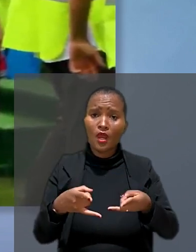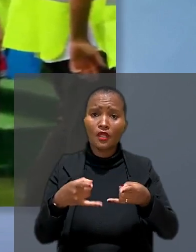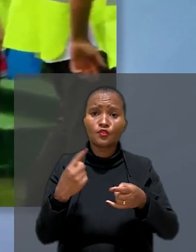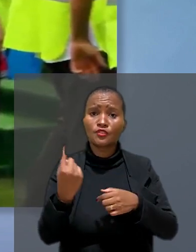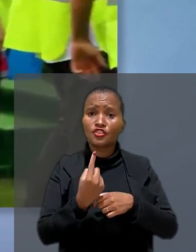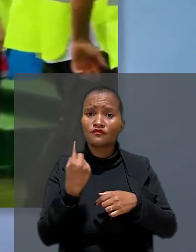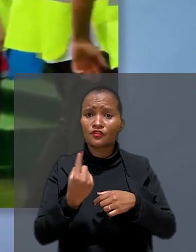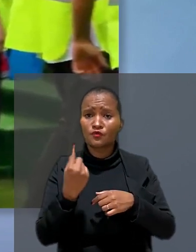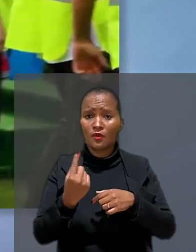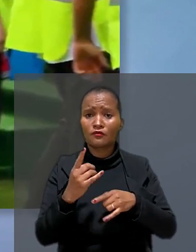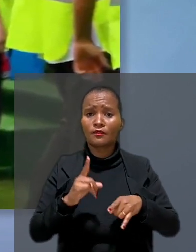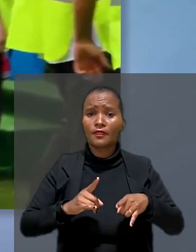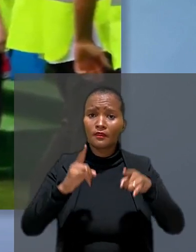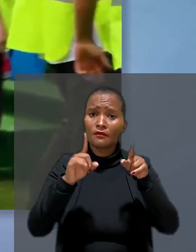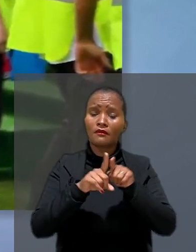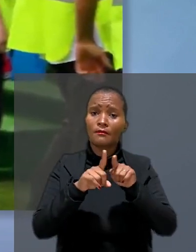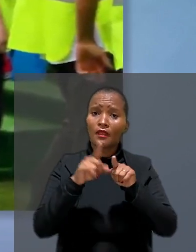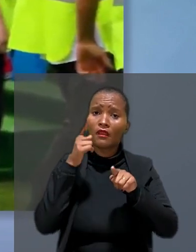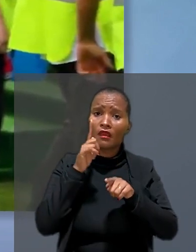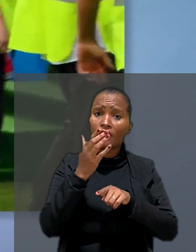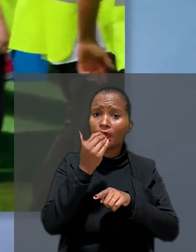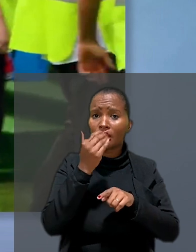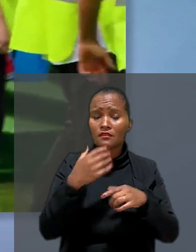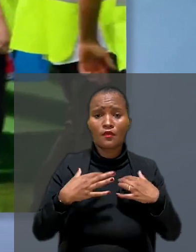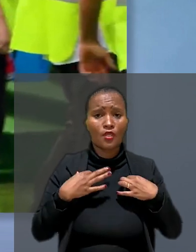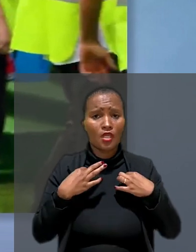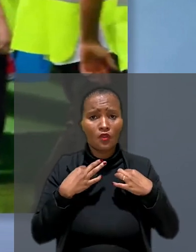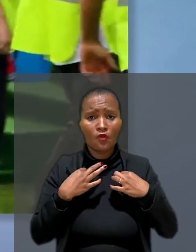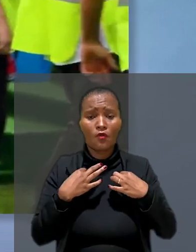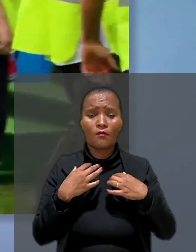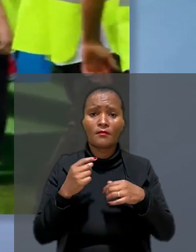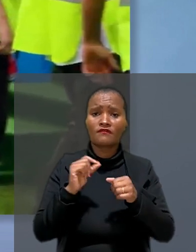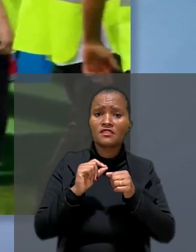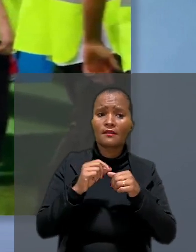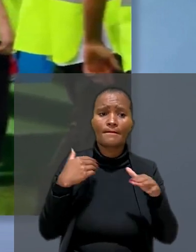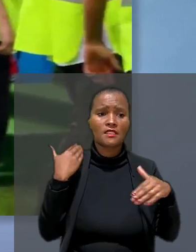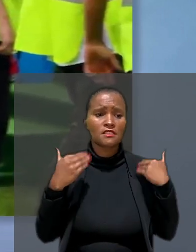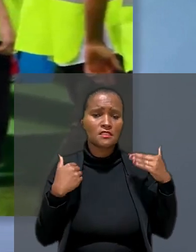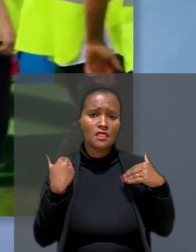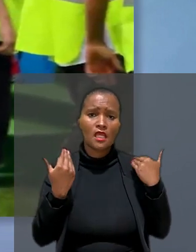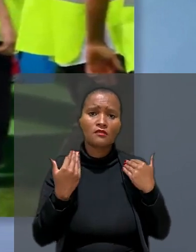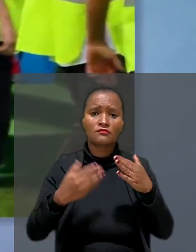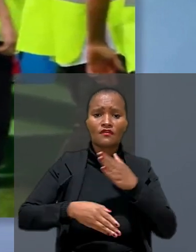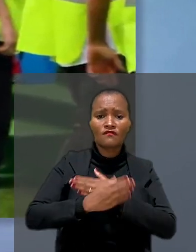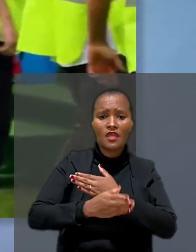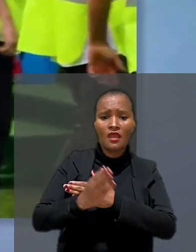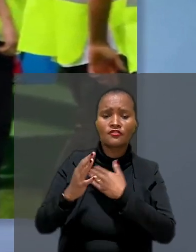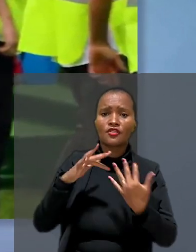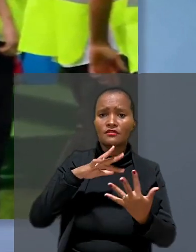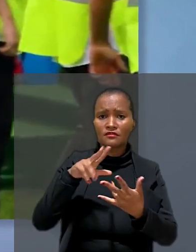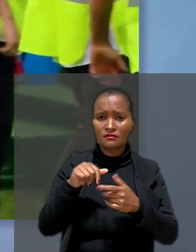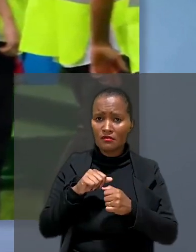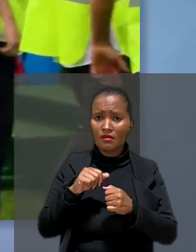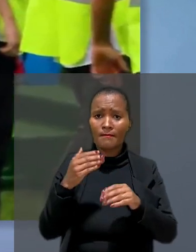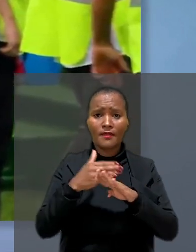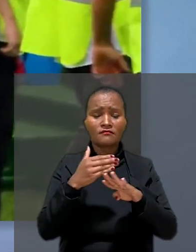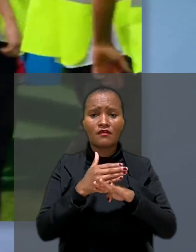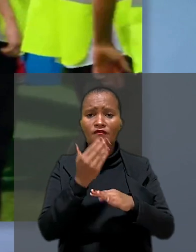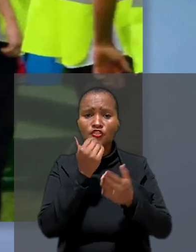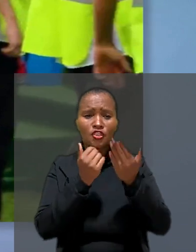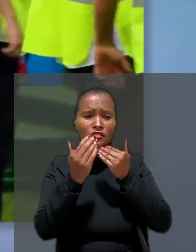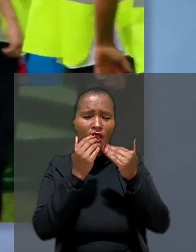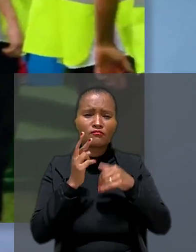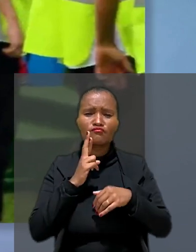quarto individual no apartamento em que morava. Também recebia alimentação e vestuário. Fazia passeios e viagens internacionais.